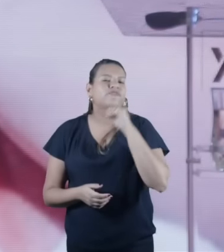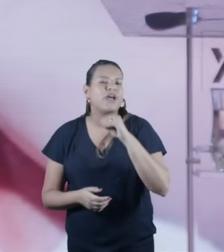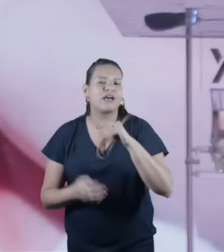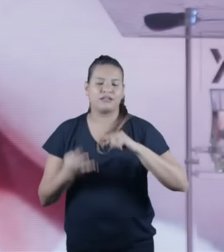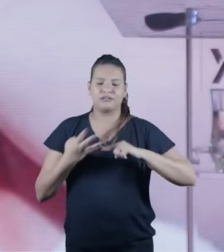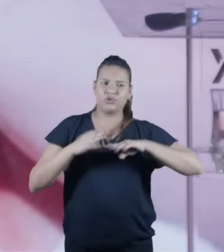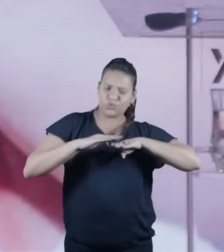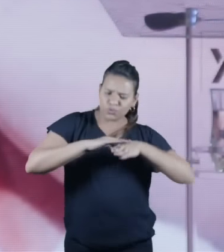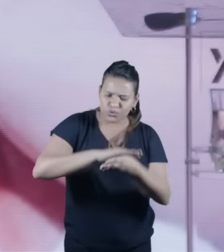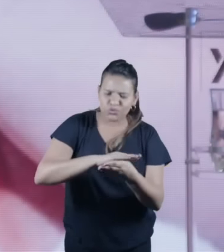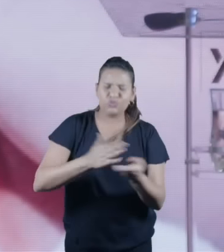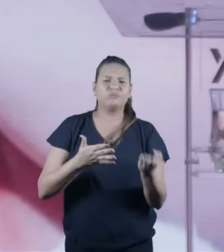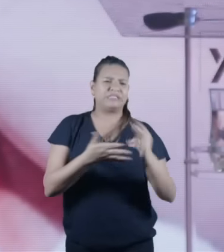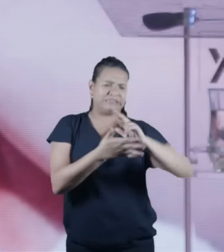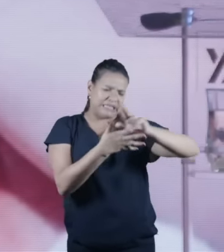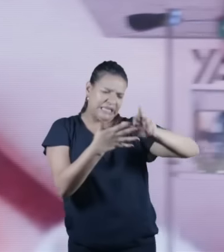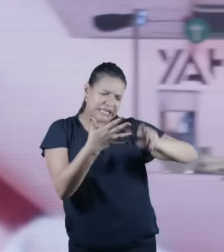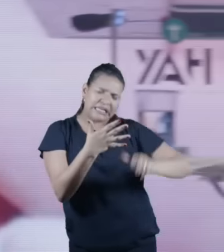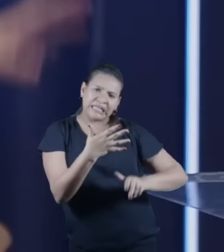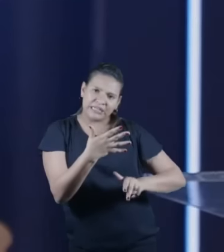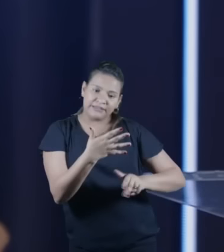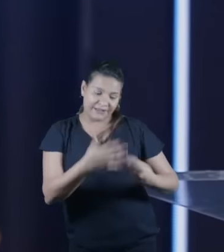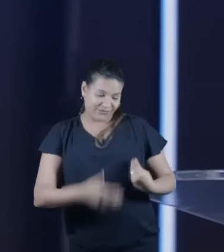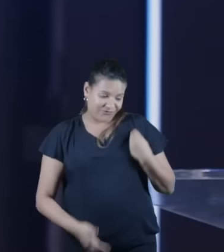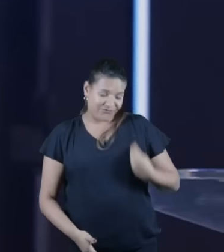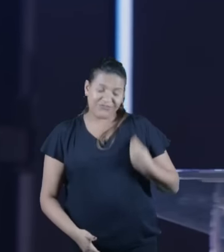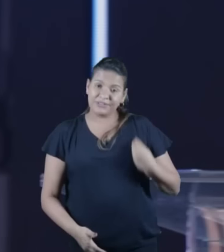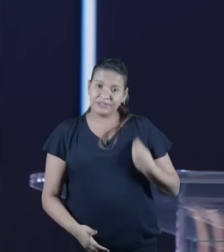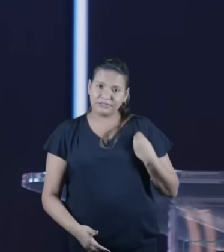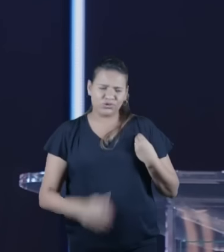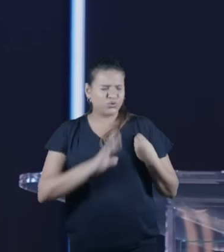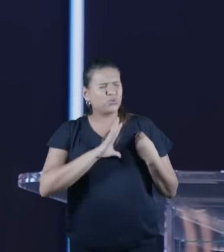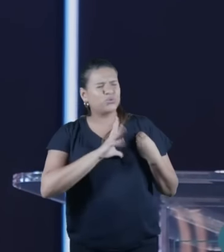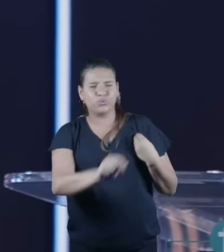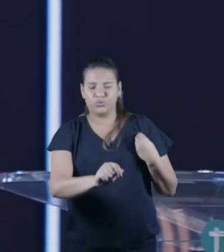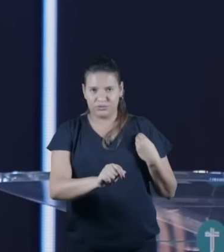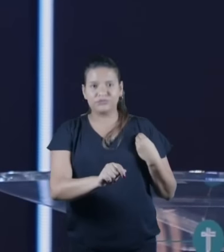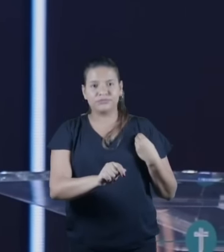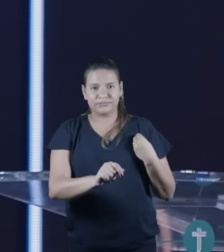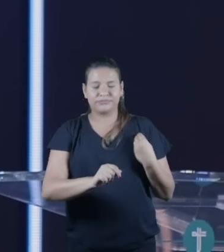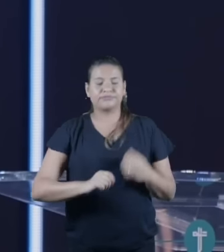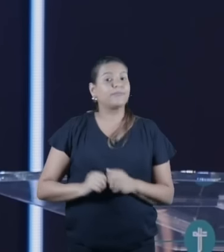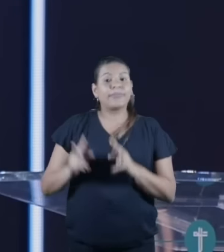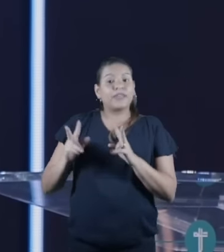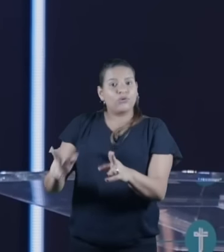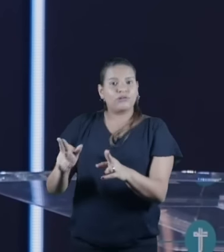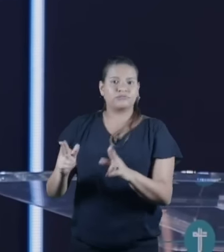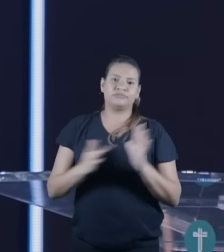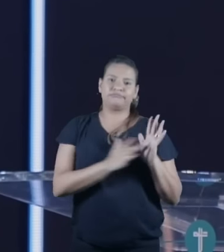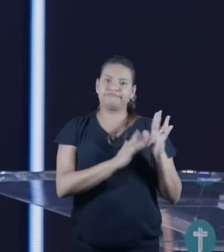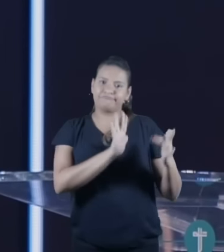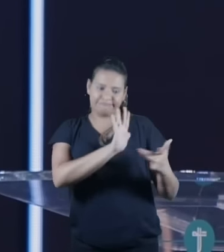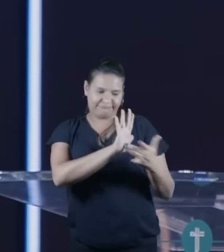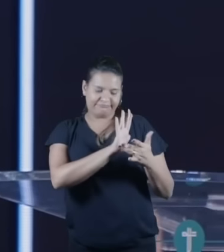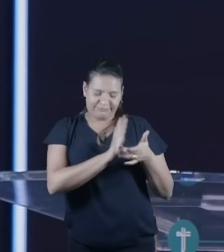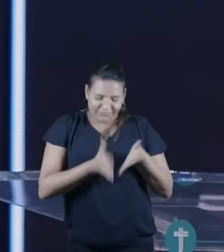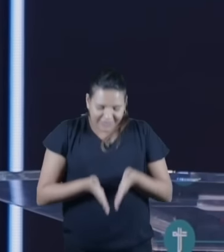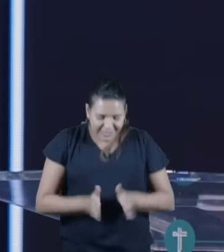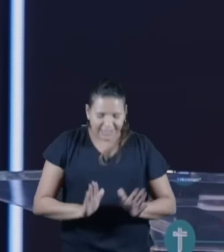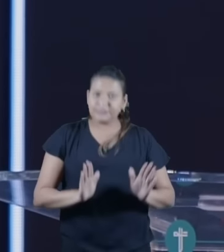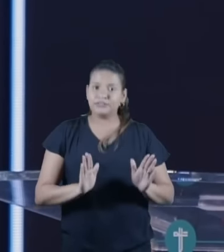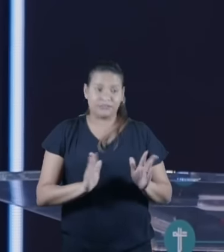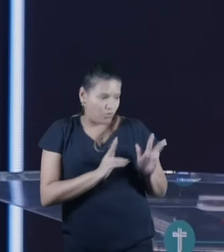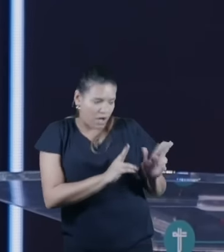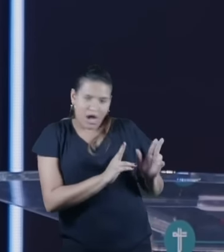judaico. E desde o início da vida, quando Jesus nasce, ele faz como todos, os pais dele fazem como